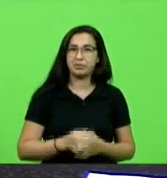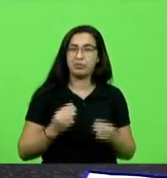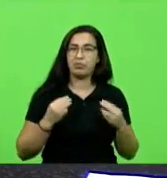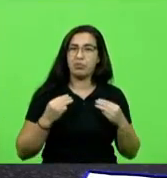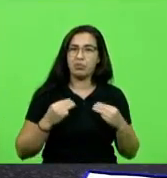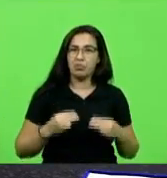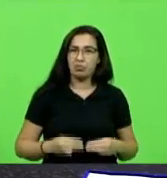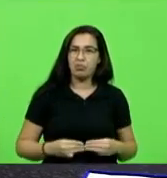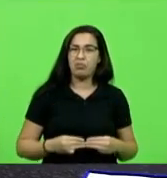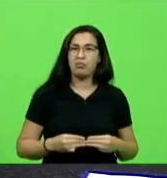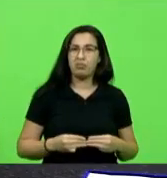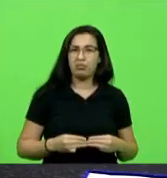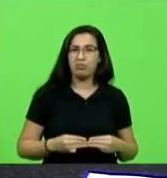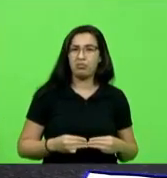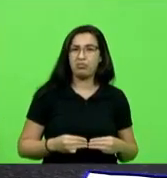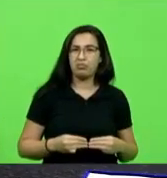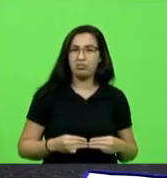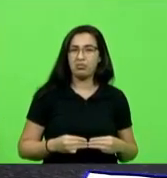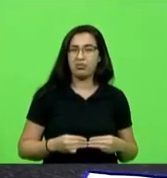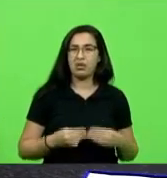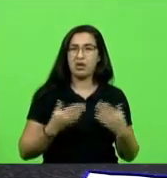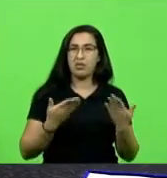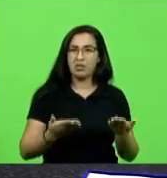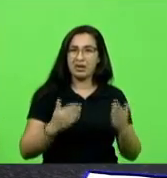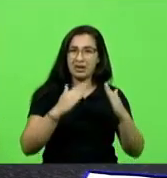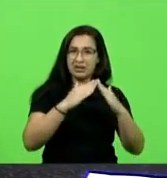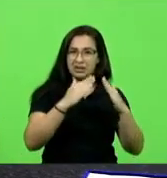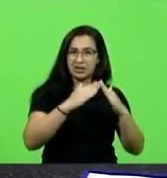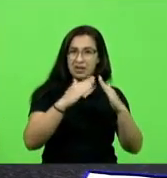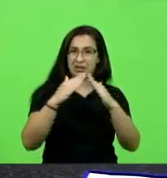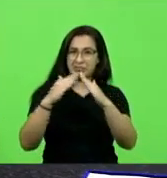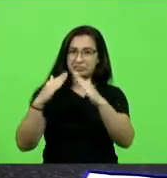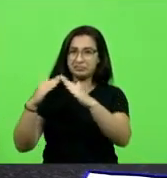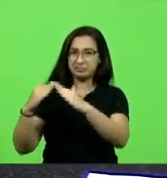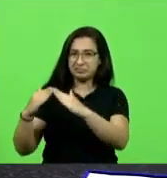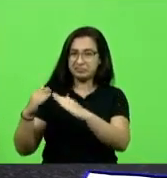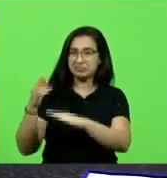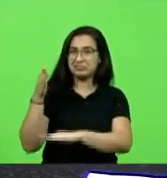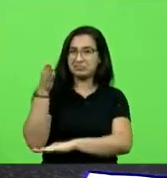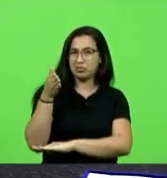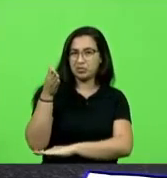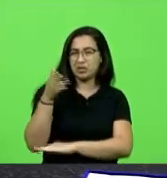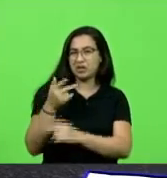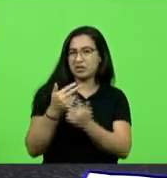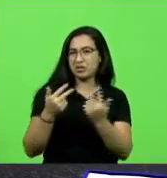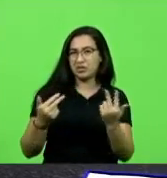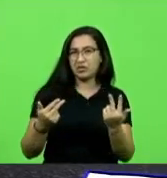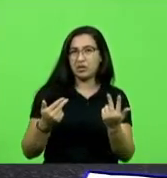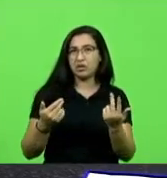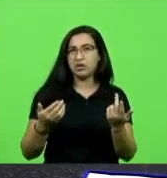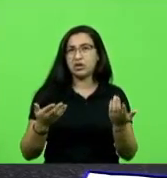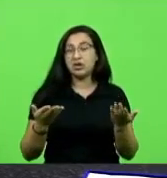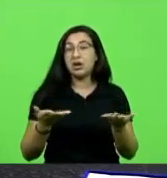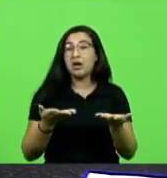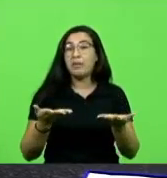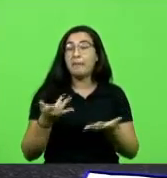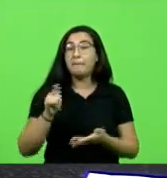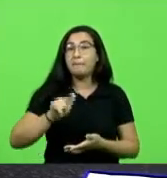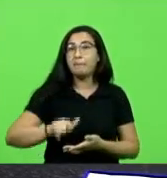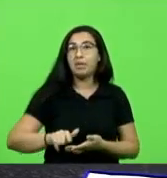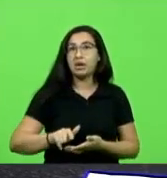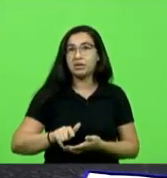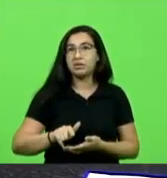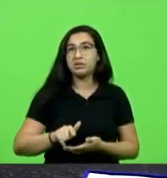que envolve os moradores e proprietários de pousadas vem agora também a reboque a própria